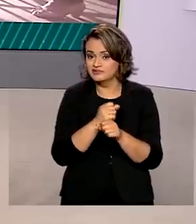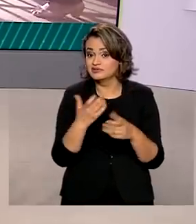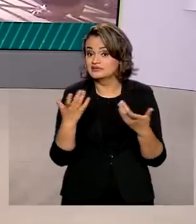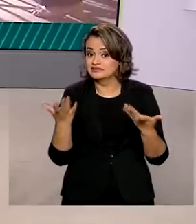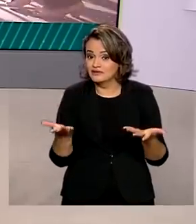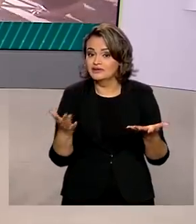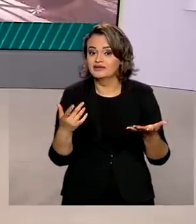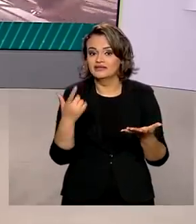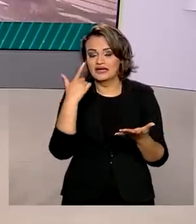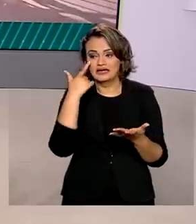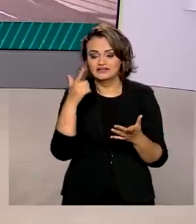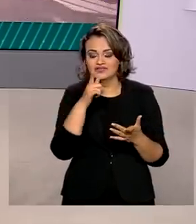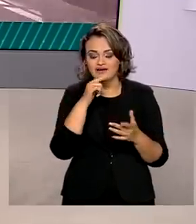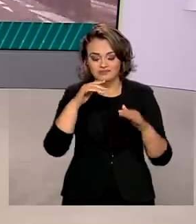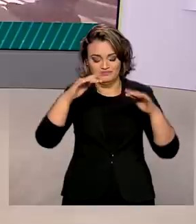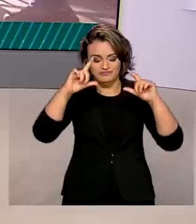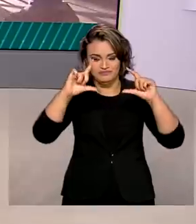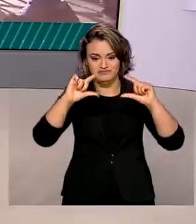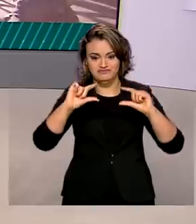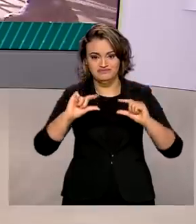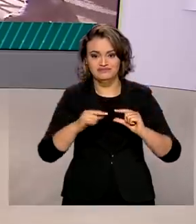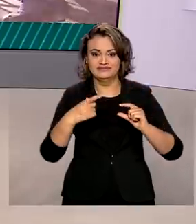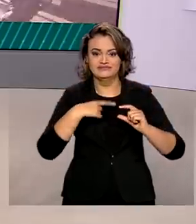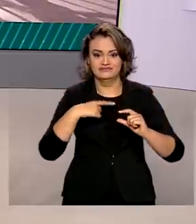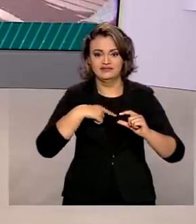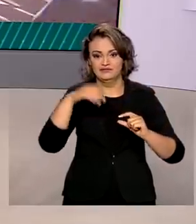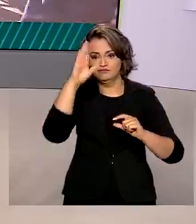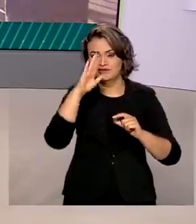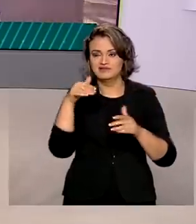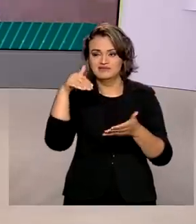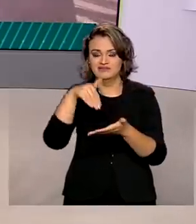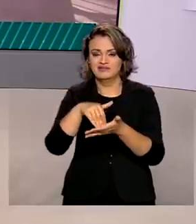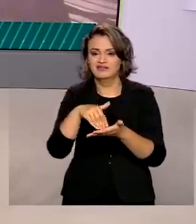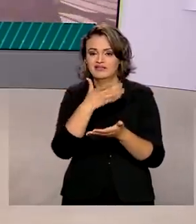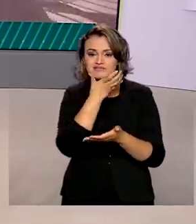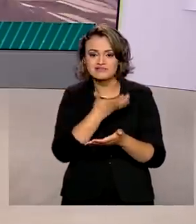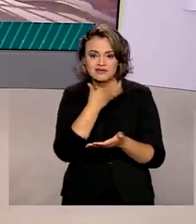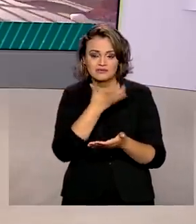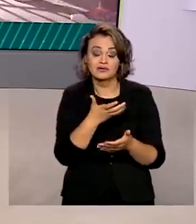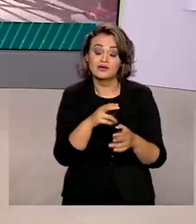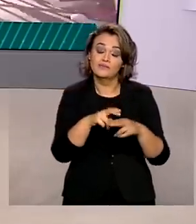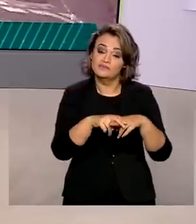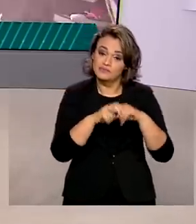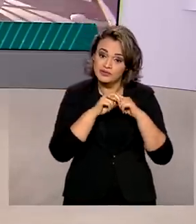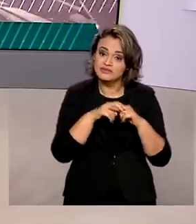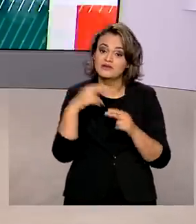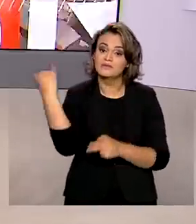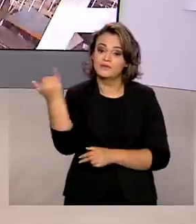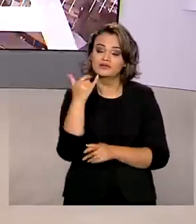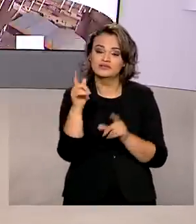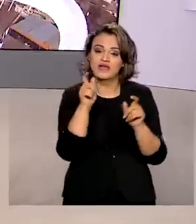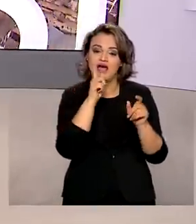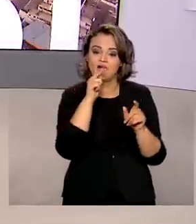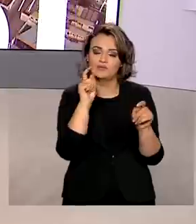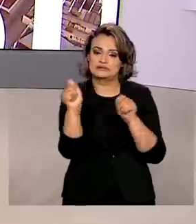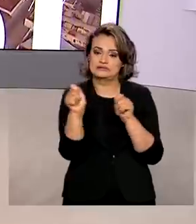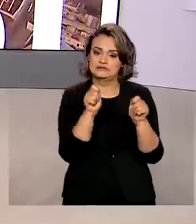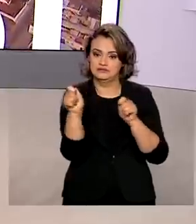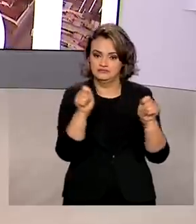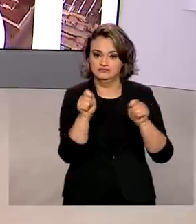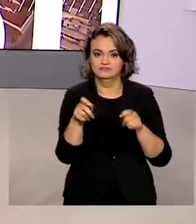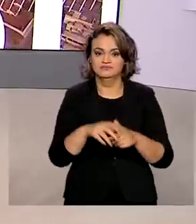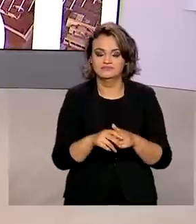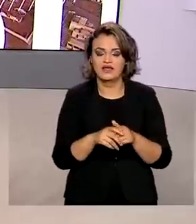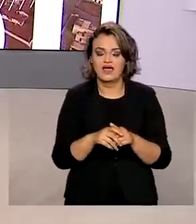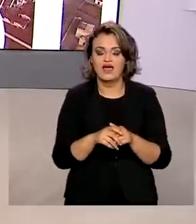a previsão é de reservatórios em níveis baixos no Brasil até o final do ano. Por isso, a importância do uso racional da água.